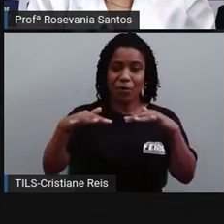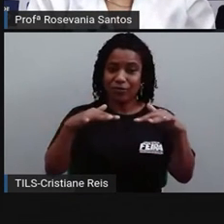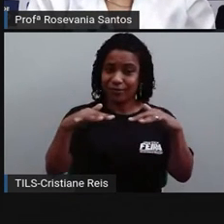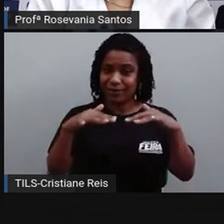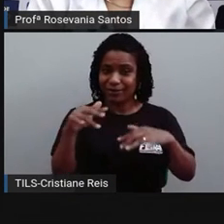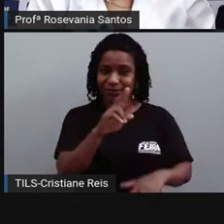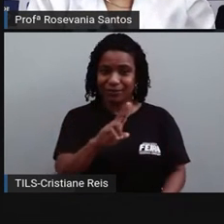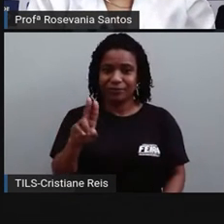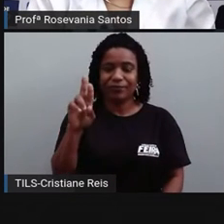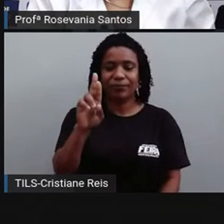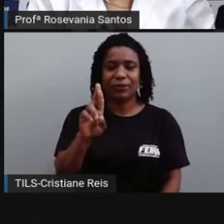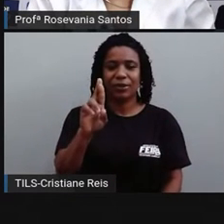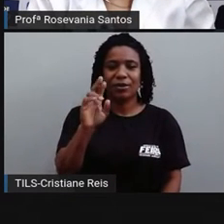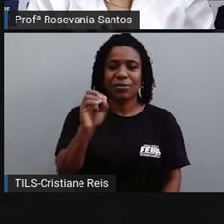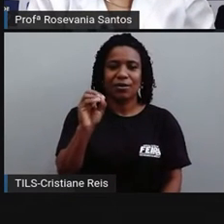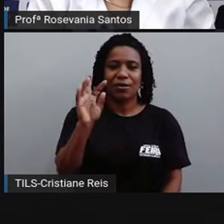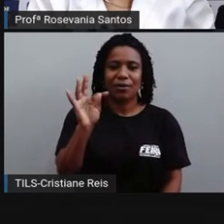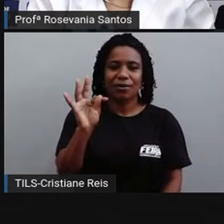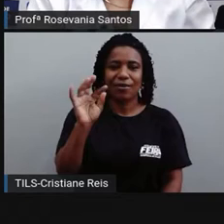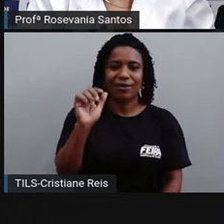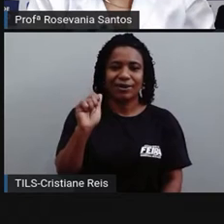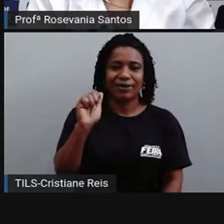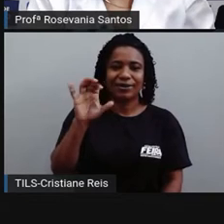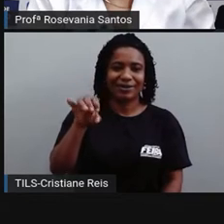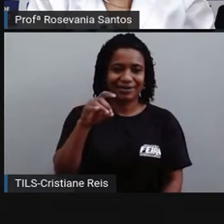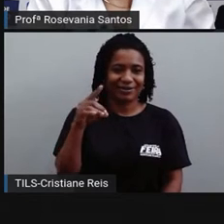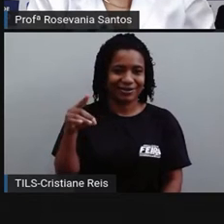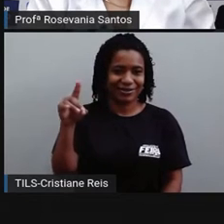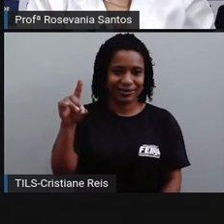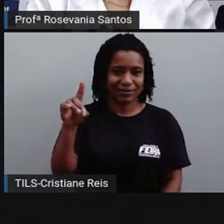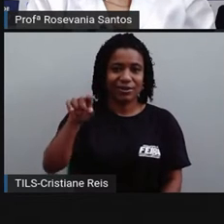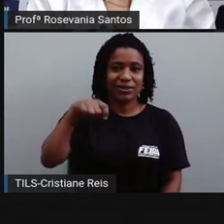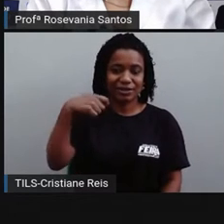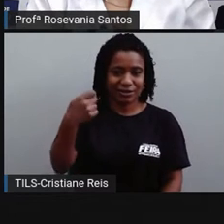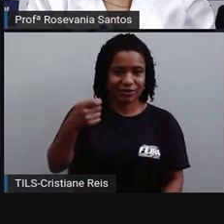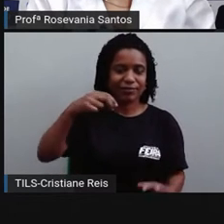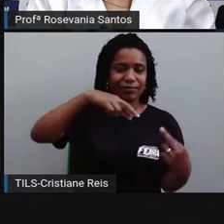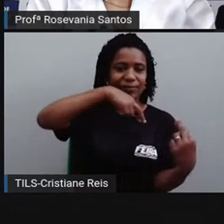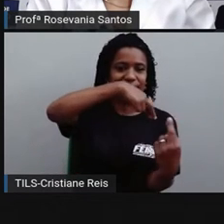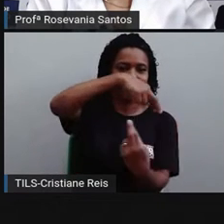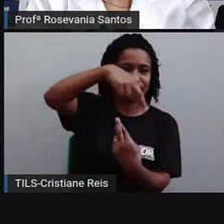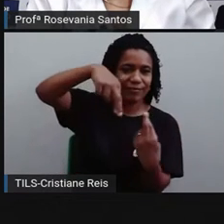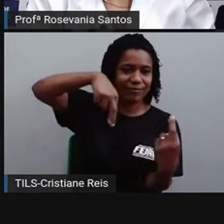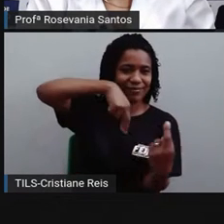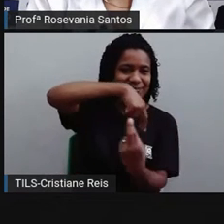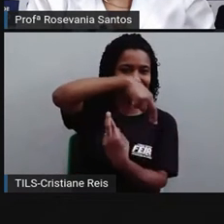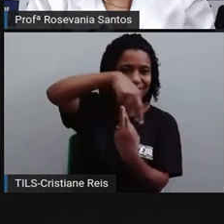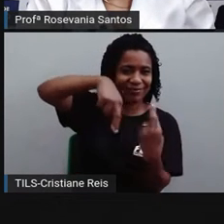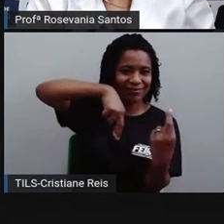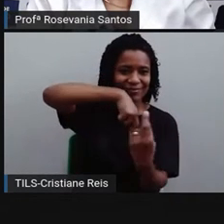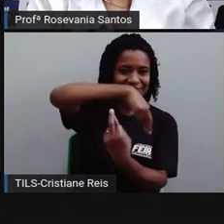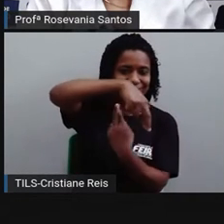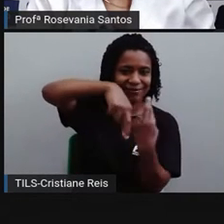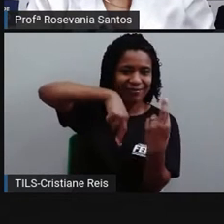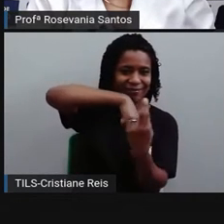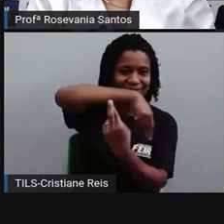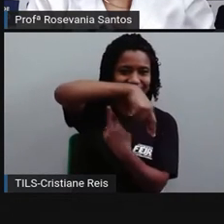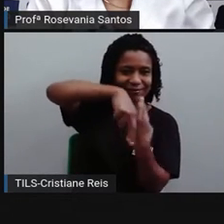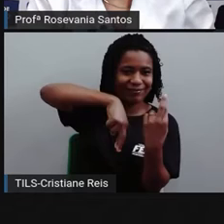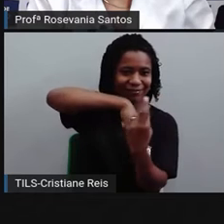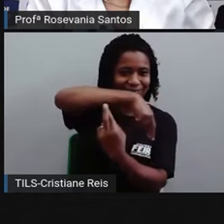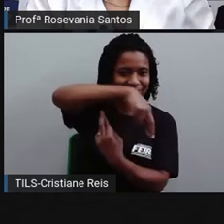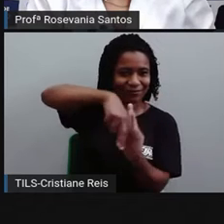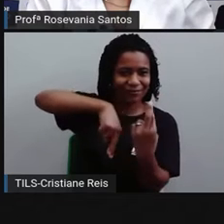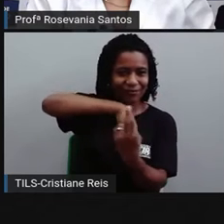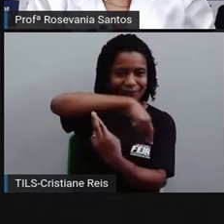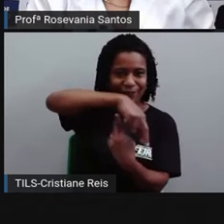cara aqui, eu quero chamar a atenção para algumas coisas. É claro que aqui é um esqueminha, mas eu quero que vocês percebam que o campo de iluminação da